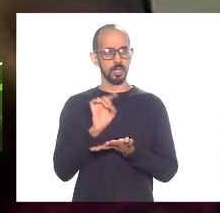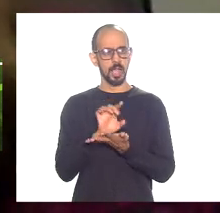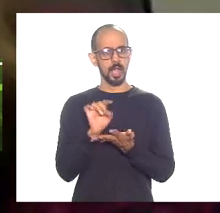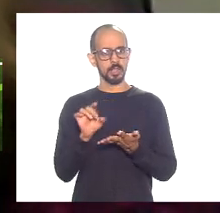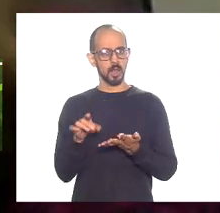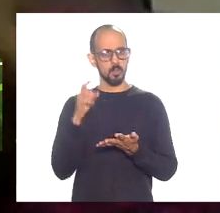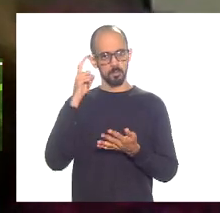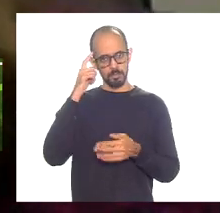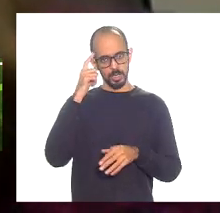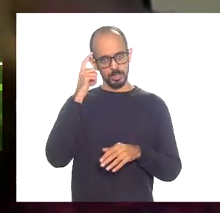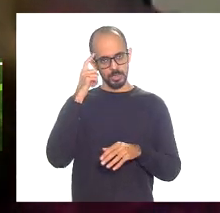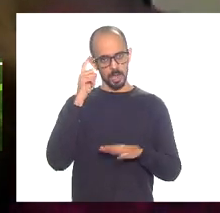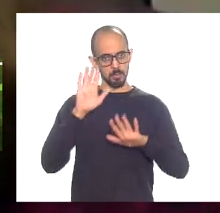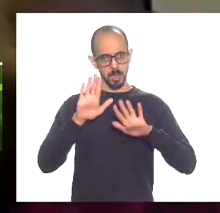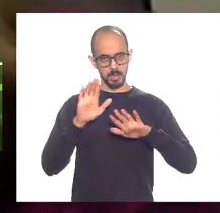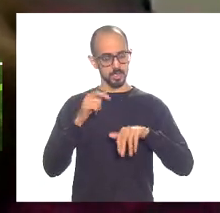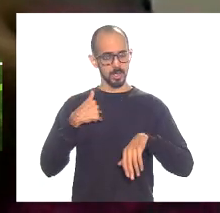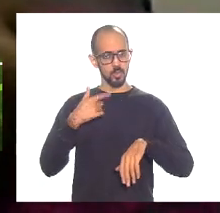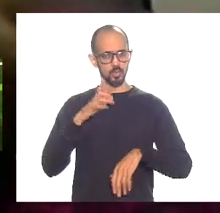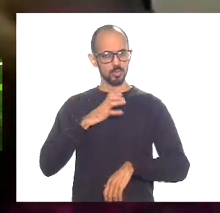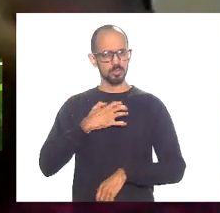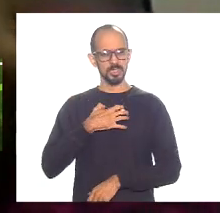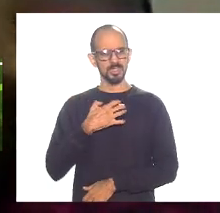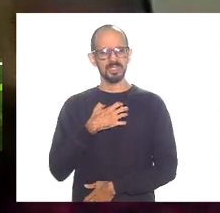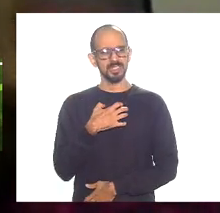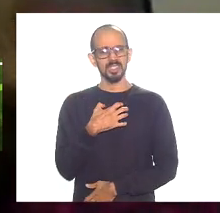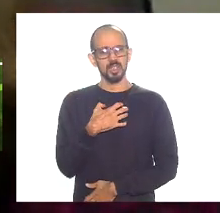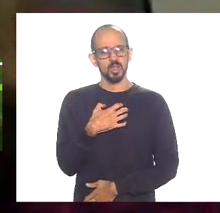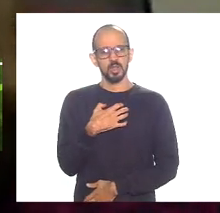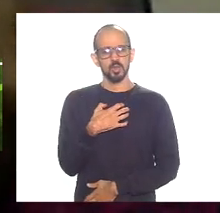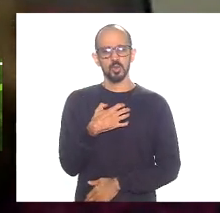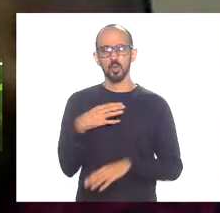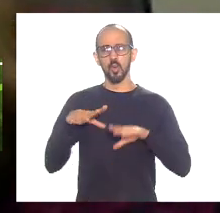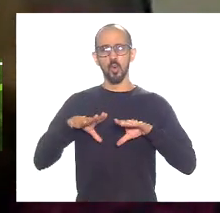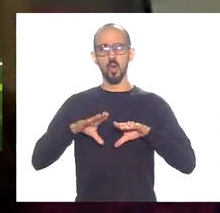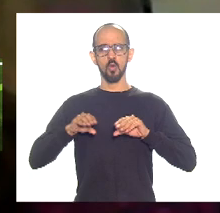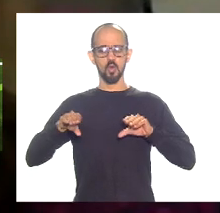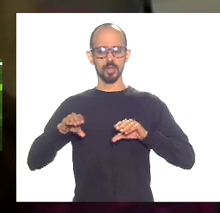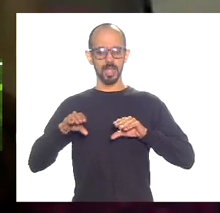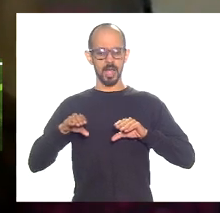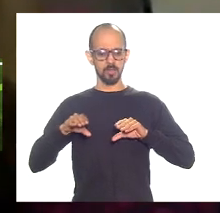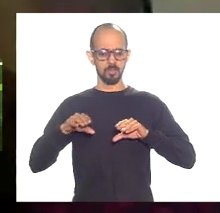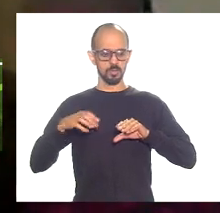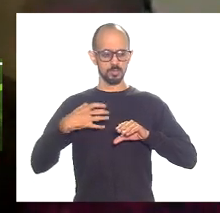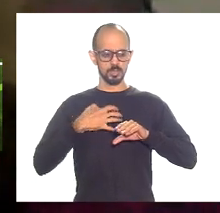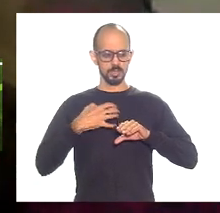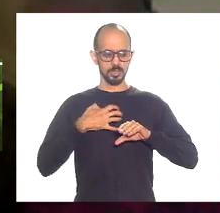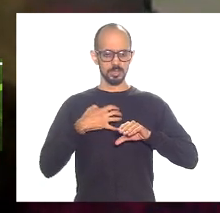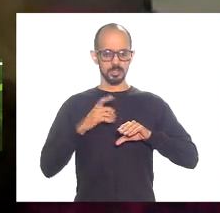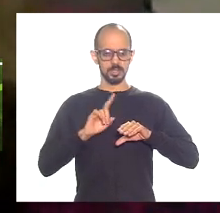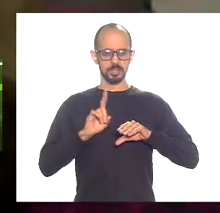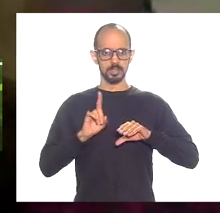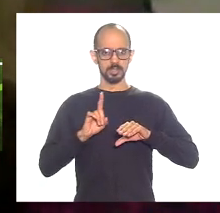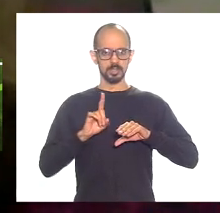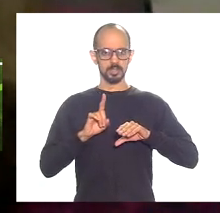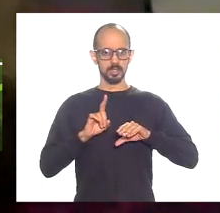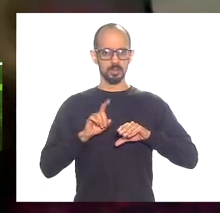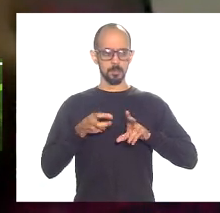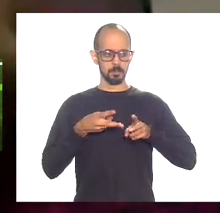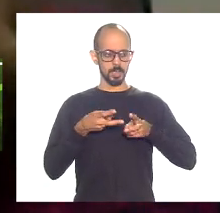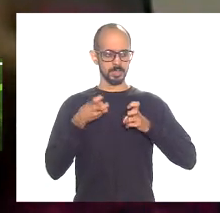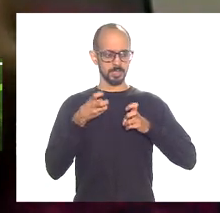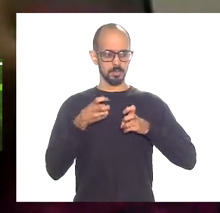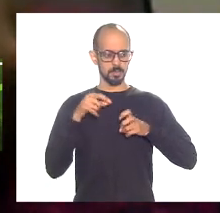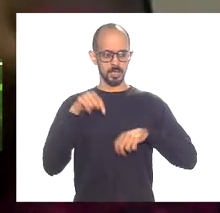mas eu não me sinto confortável ou vendo tempos fáceis para o Estado do Rio de Janeiro com a